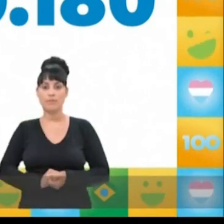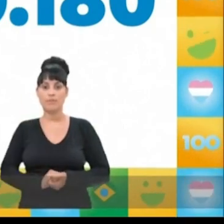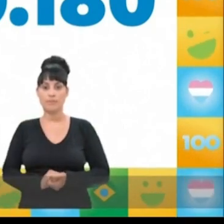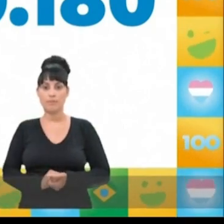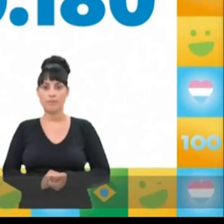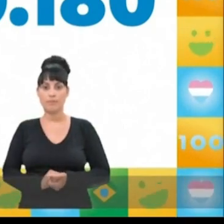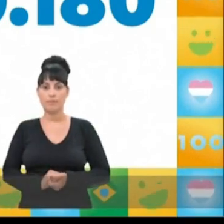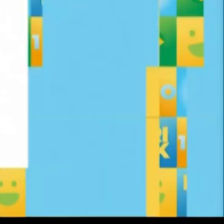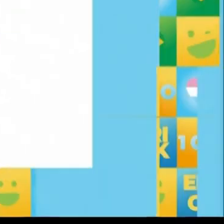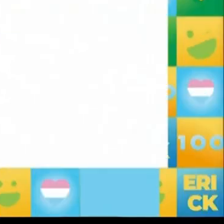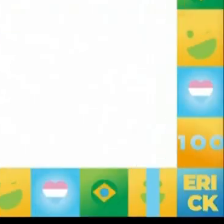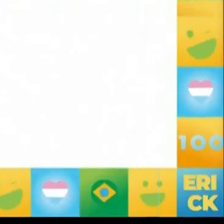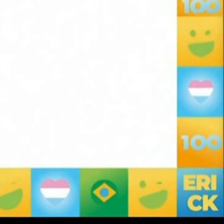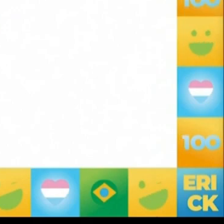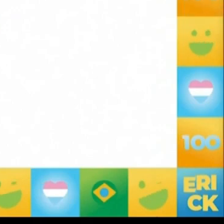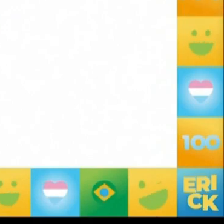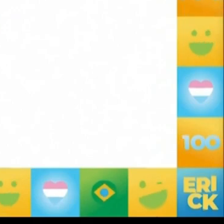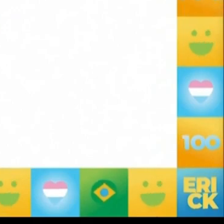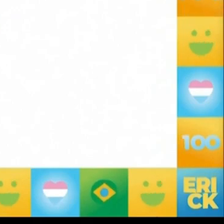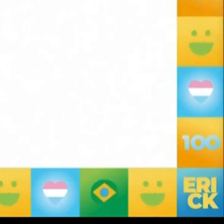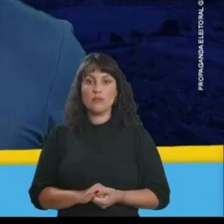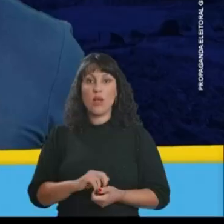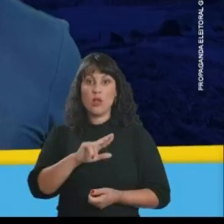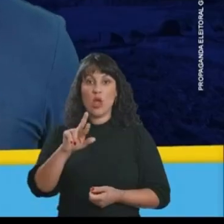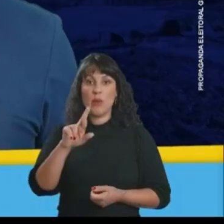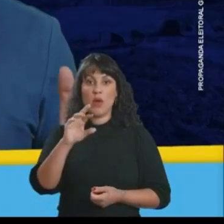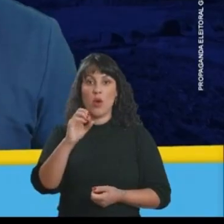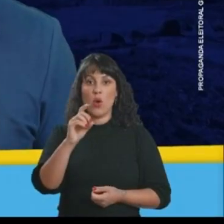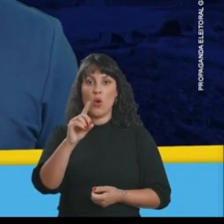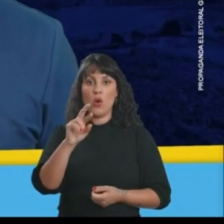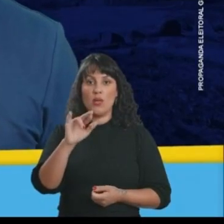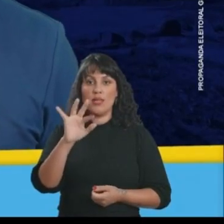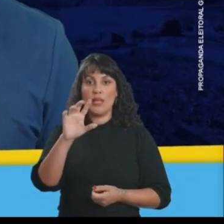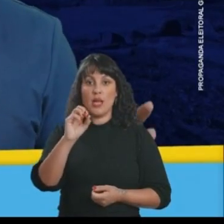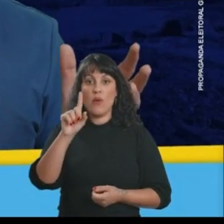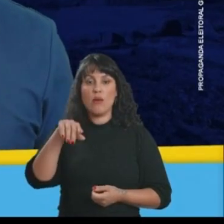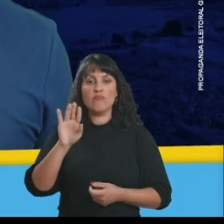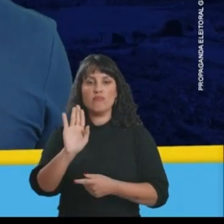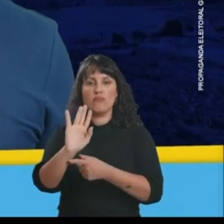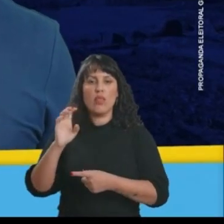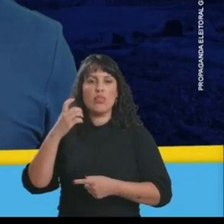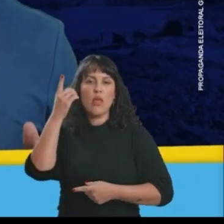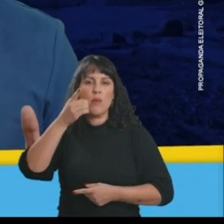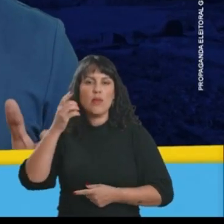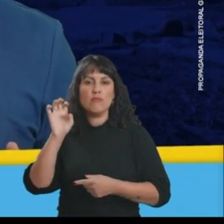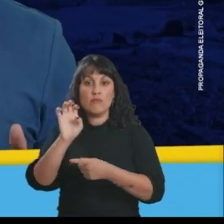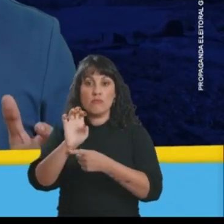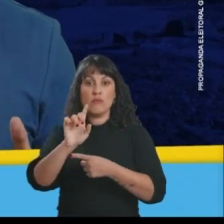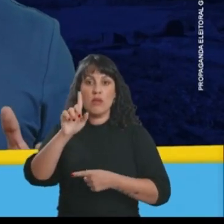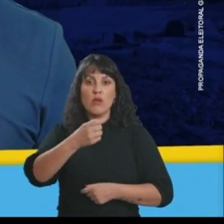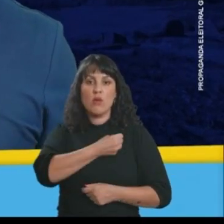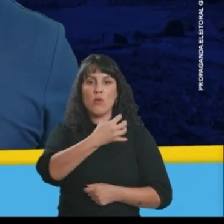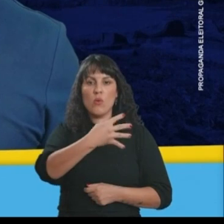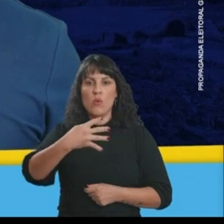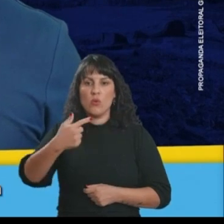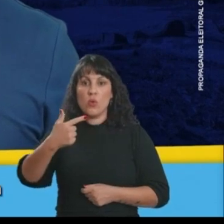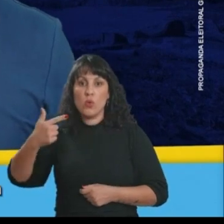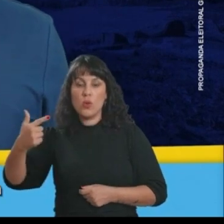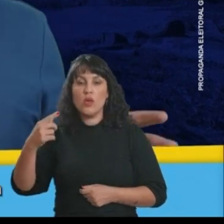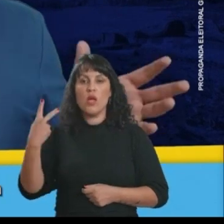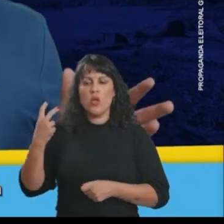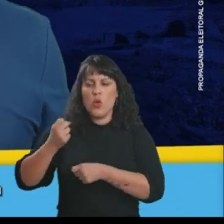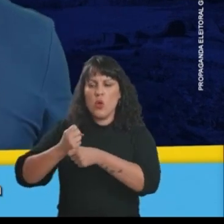Senador Eric Musso Sem. Sou Rodrigo Verfluit, candidato a deputado estadual, número 44222.